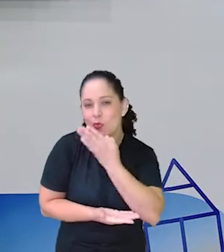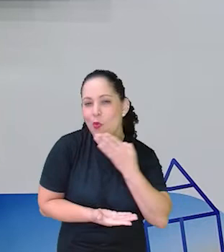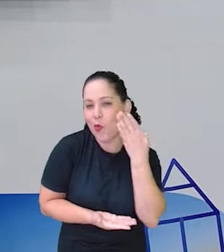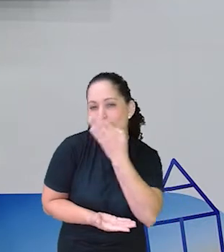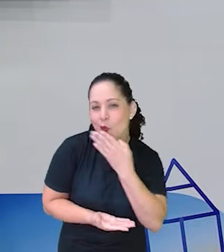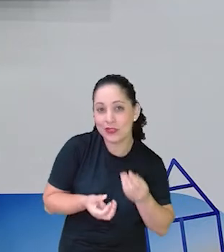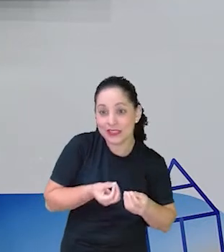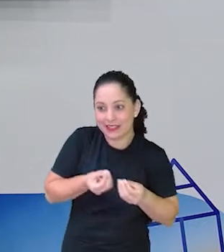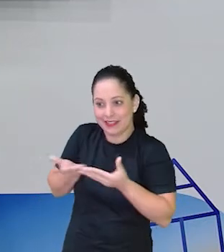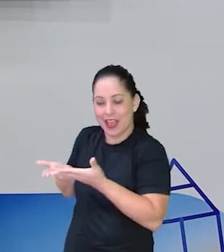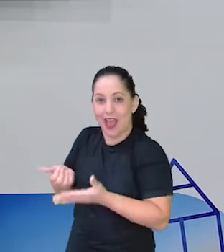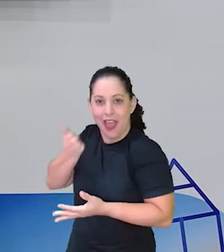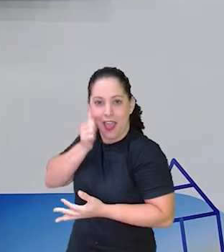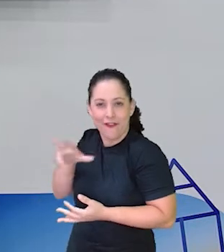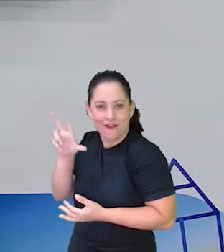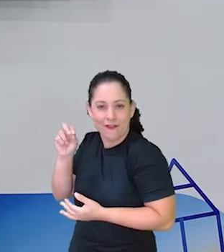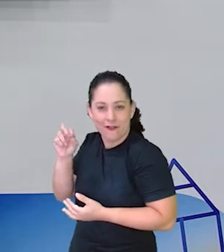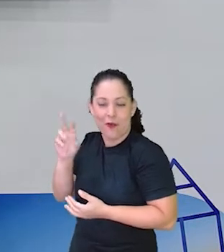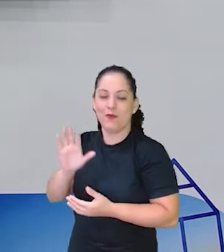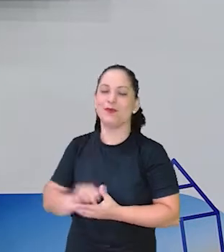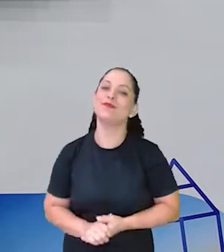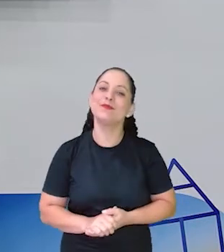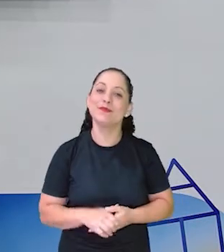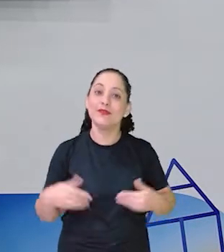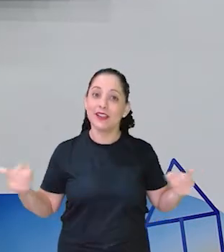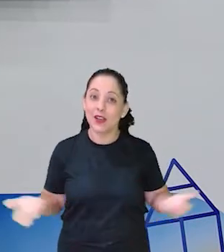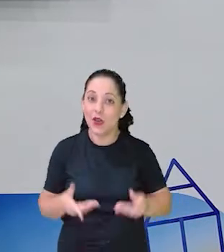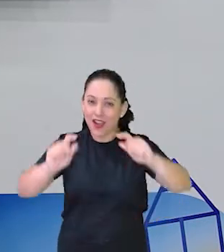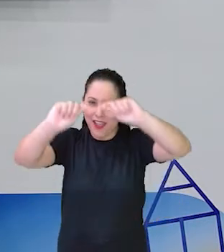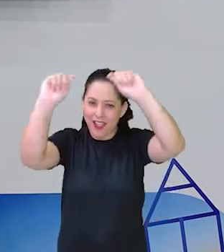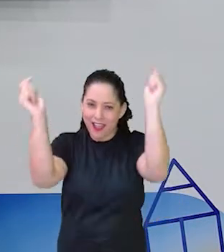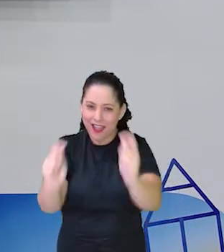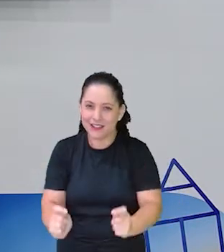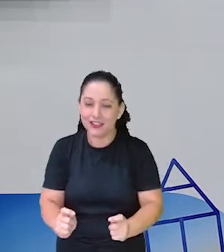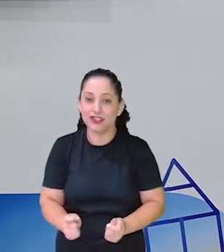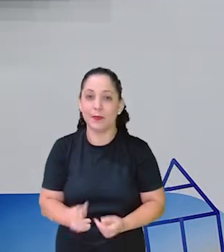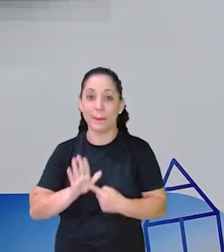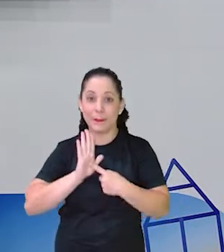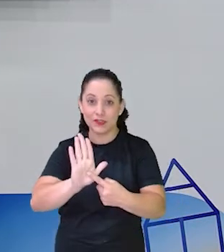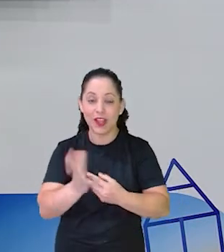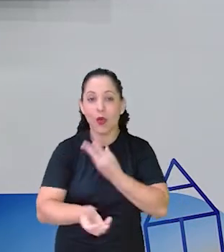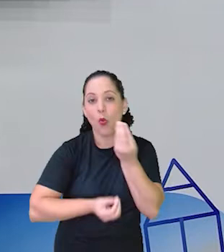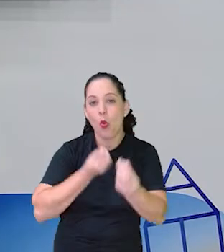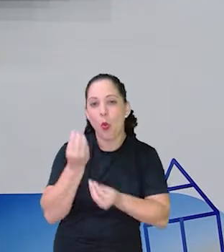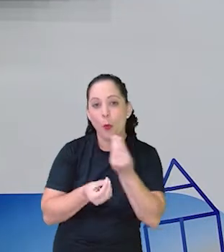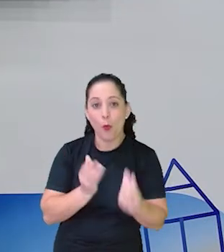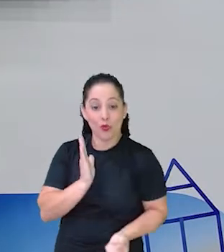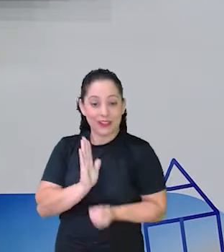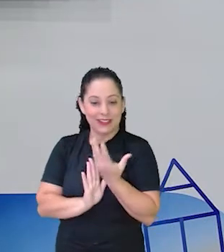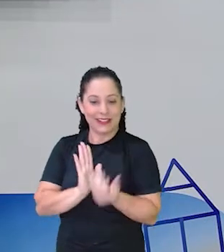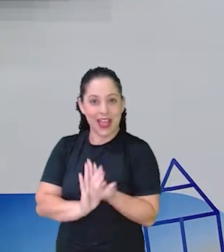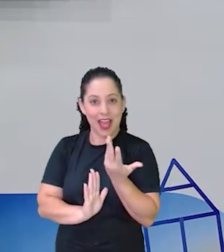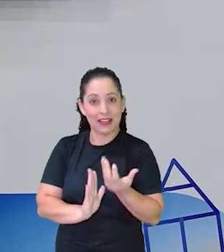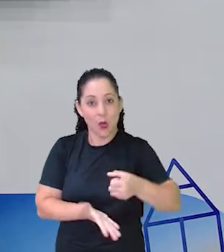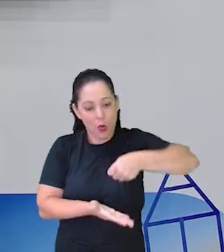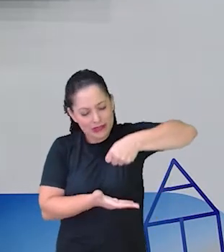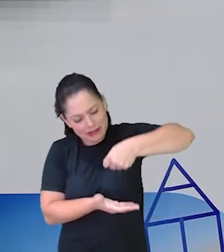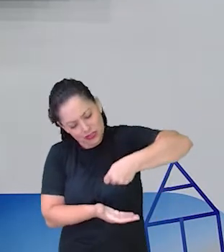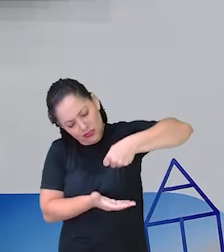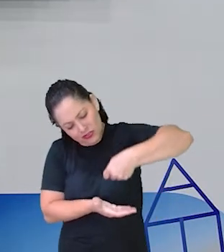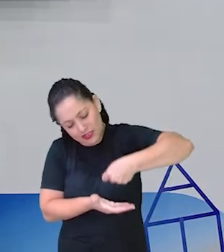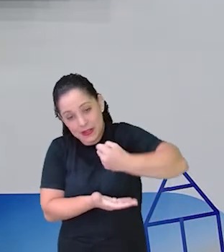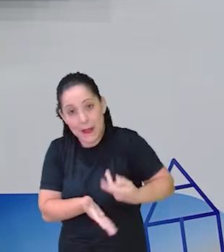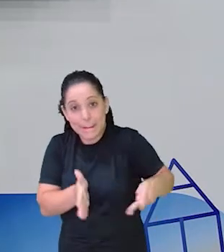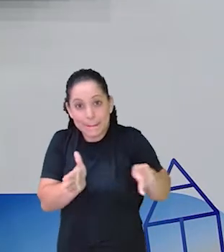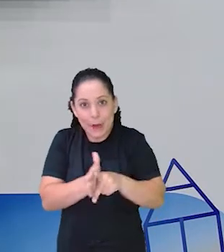Então nesse momento De arte A gente vai Trazer aqui Como fazer Uma cestinha Com garrafa pet Também